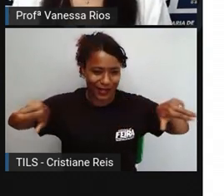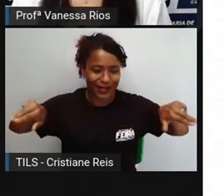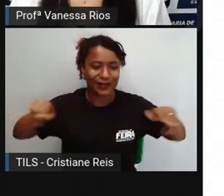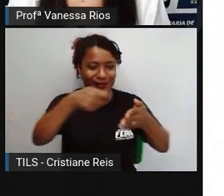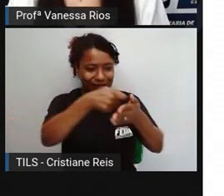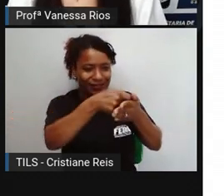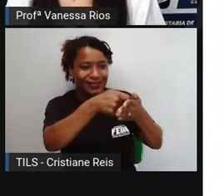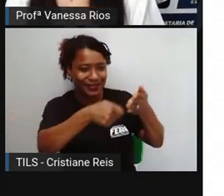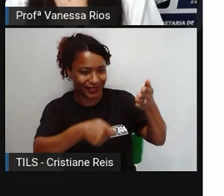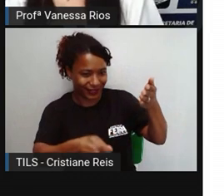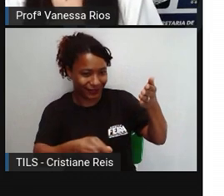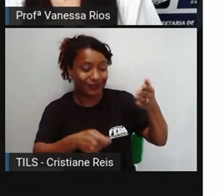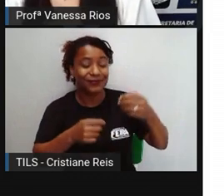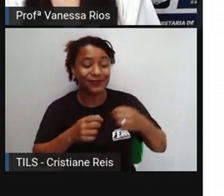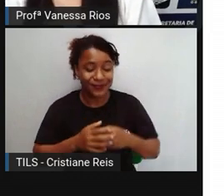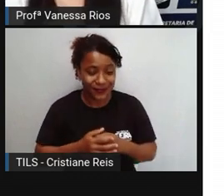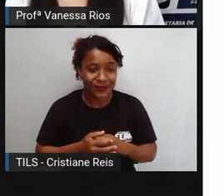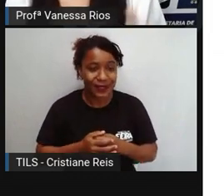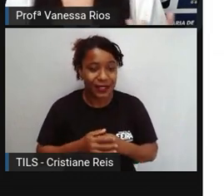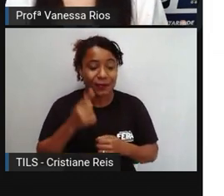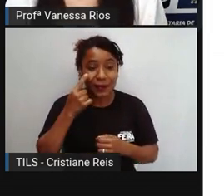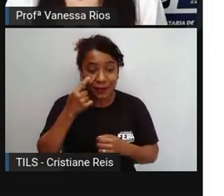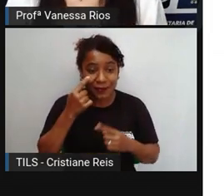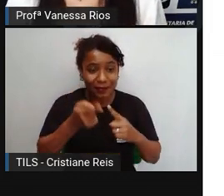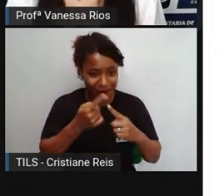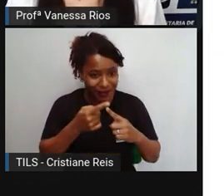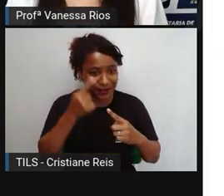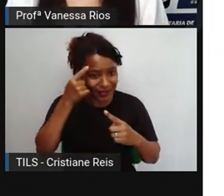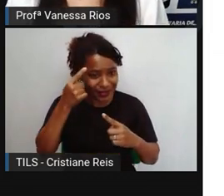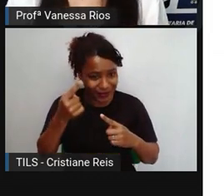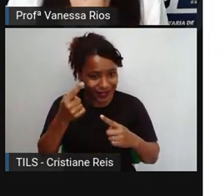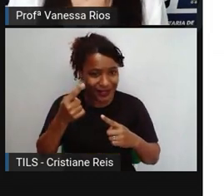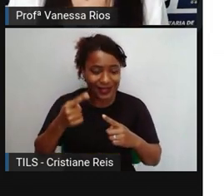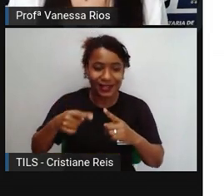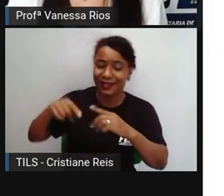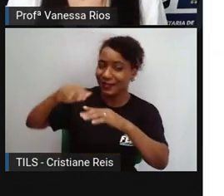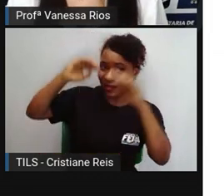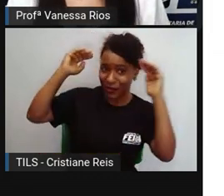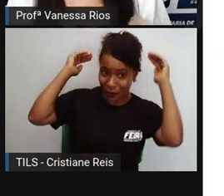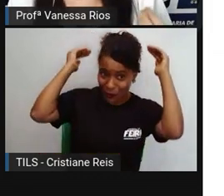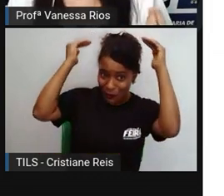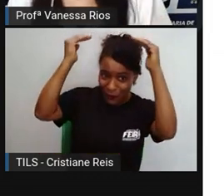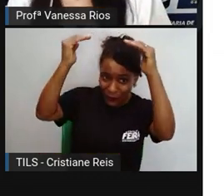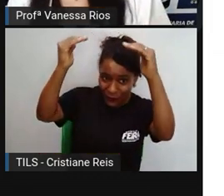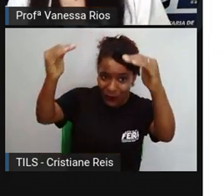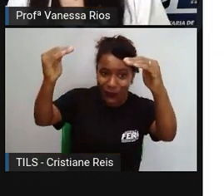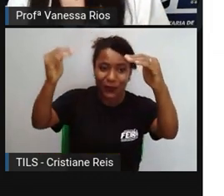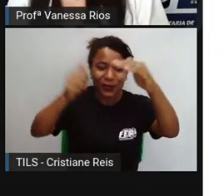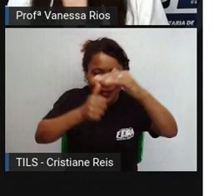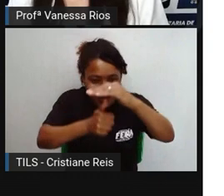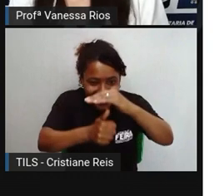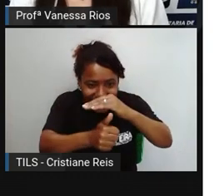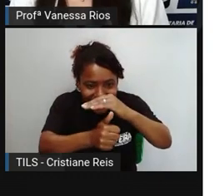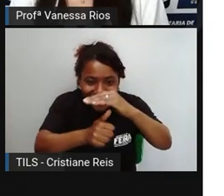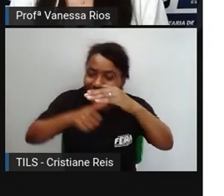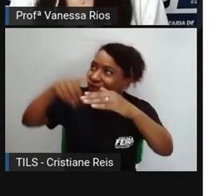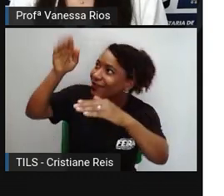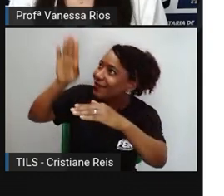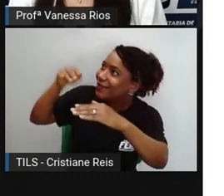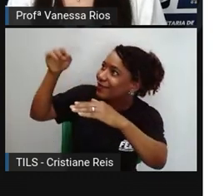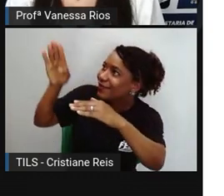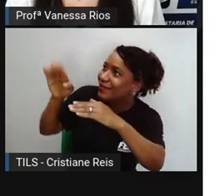escrita, porque primeiro escreviam ali nas paredes das cavernas, na argila, nas